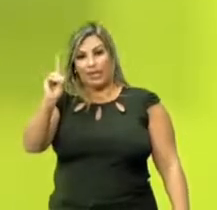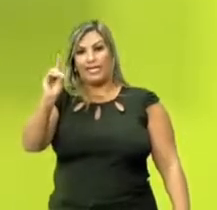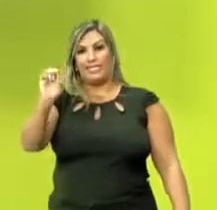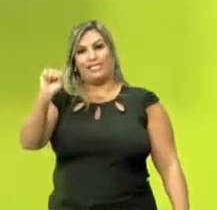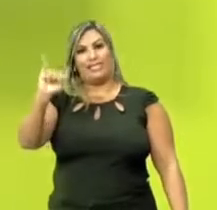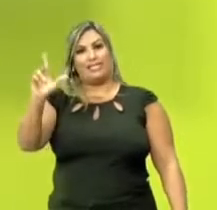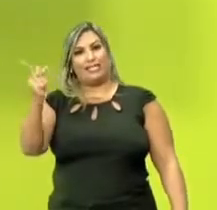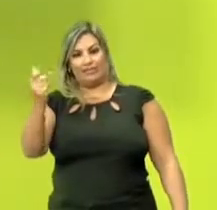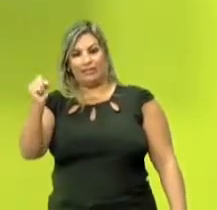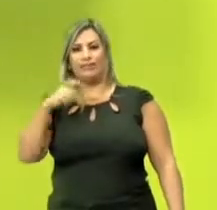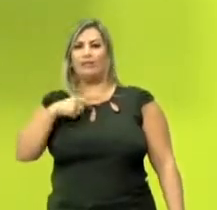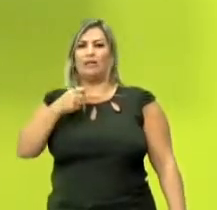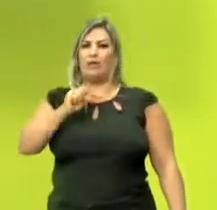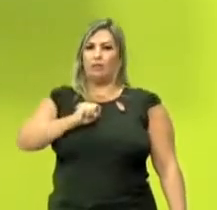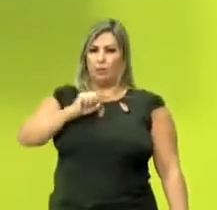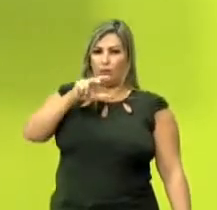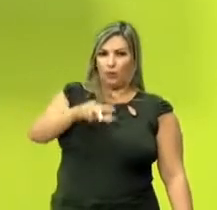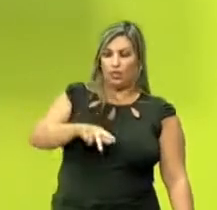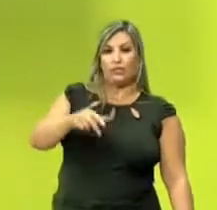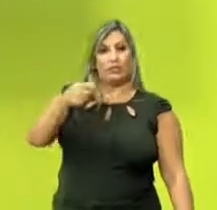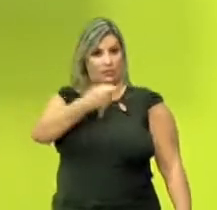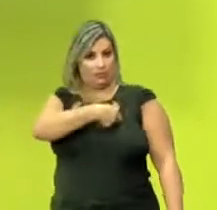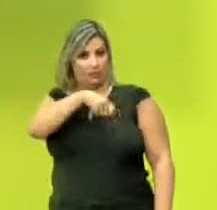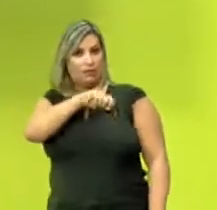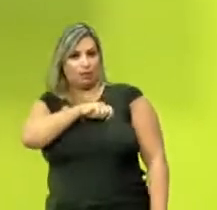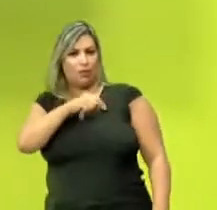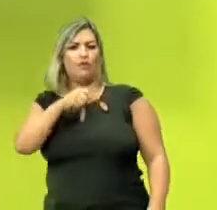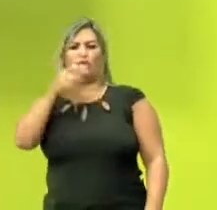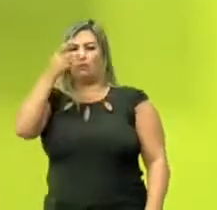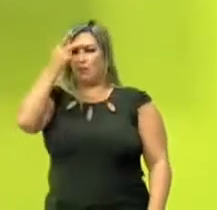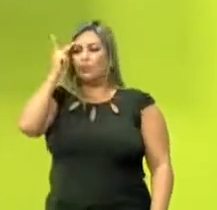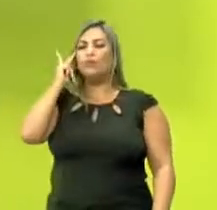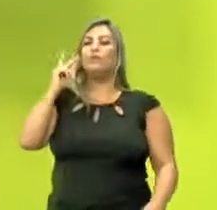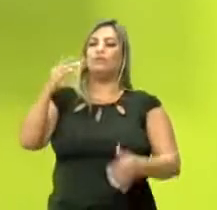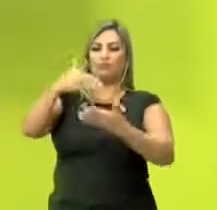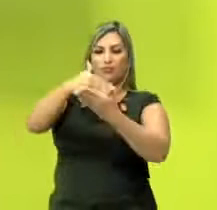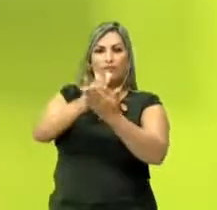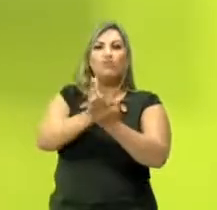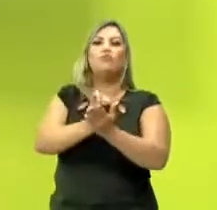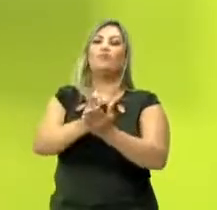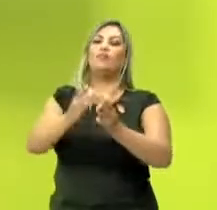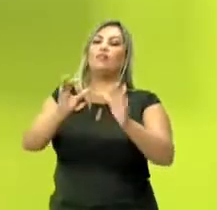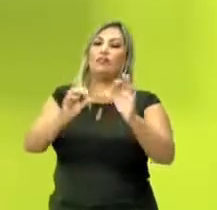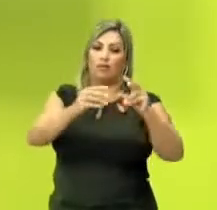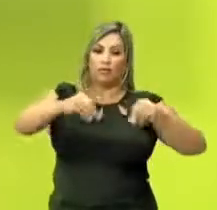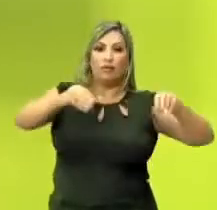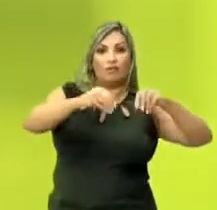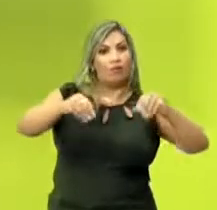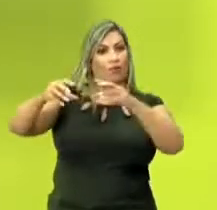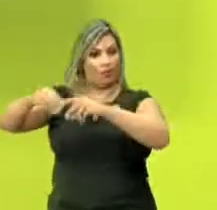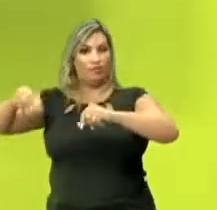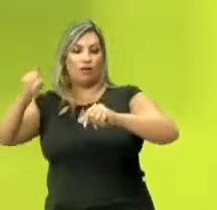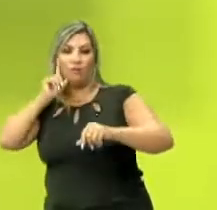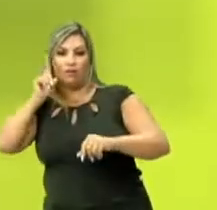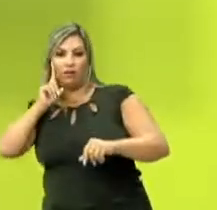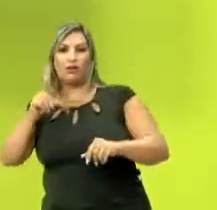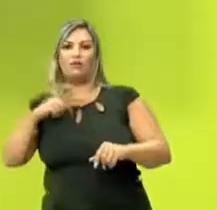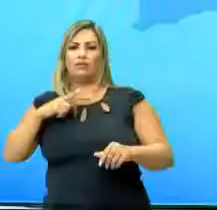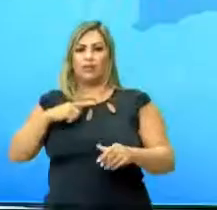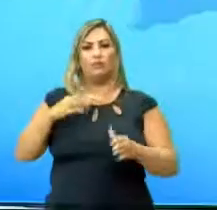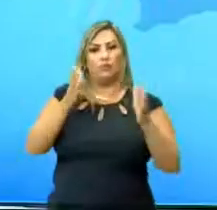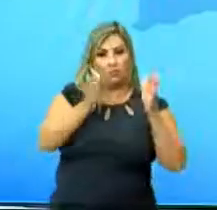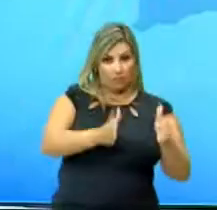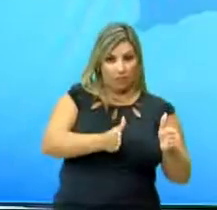portugueses e espanhóis dividissem o território do continente americano. E é claro que nós temos uma